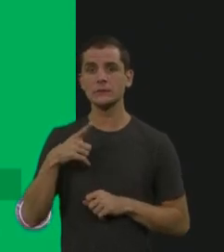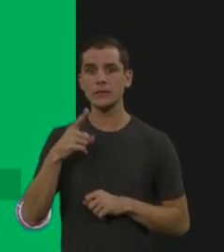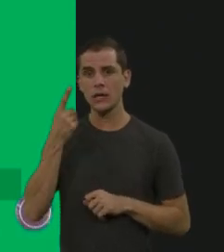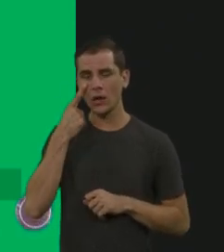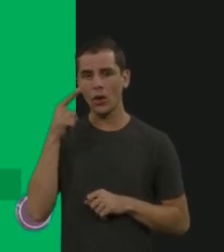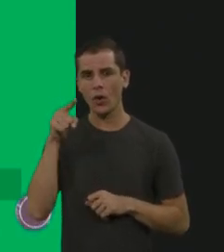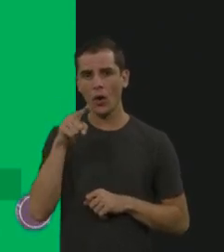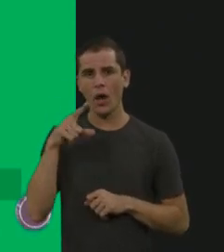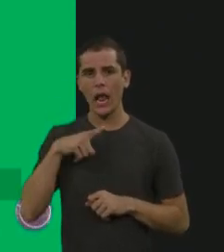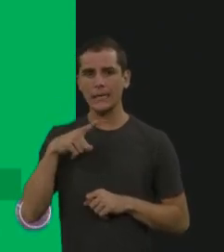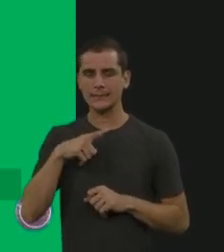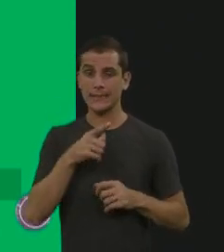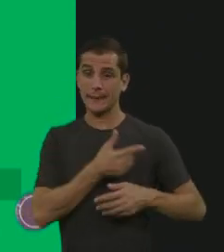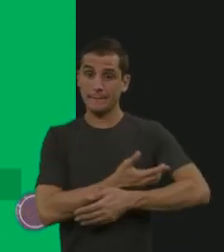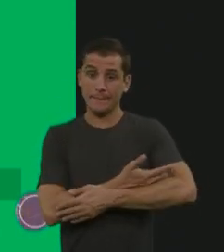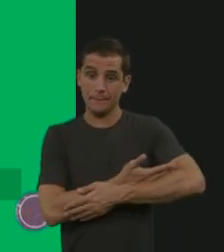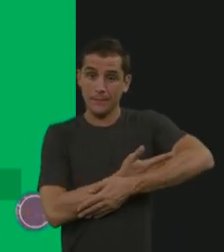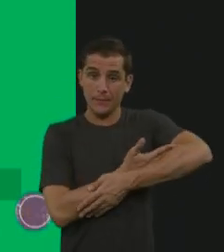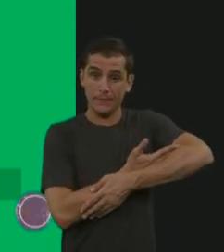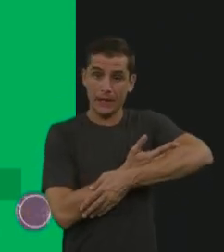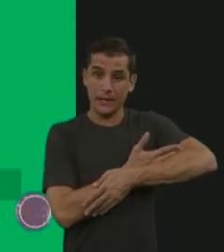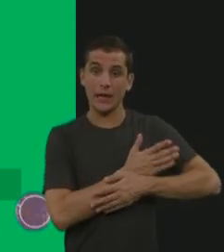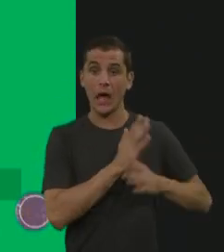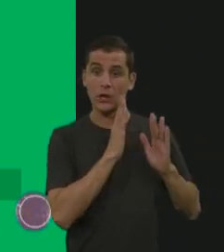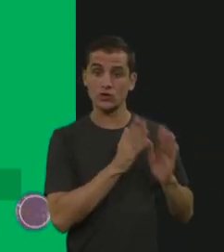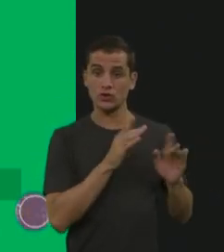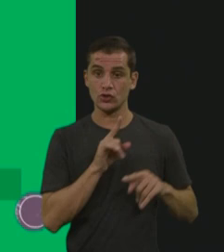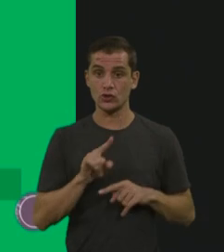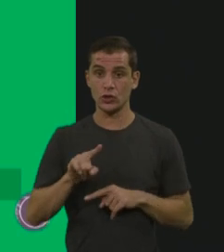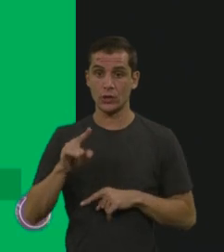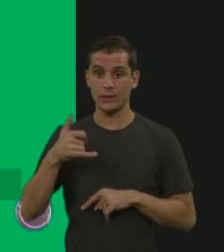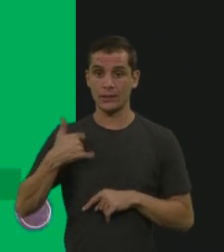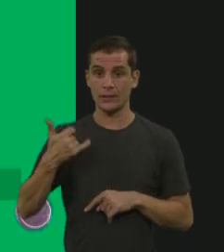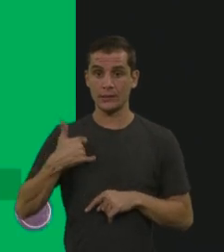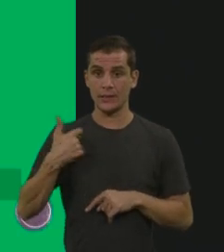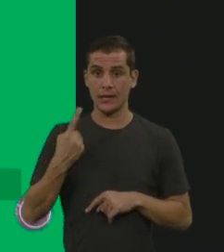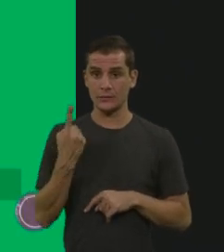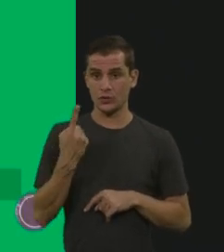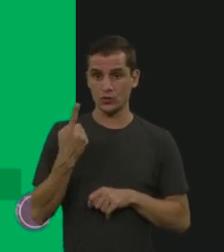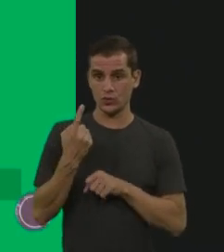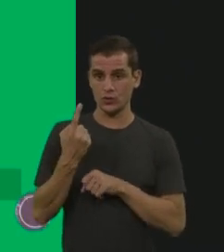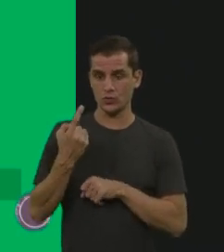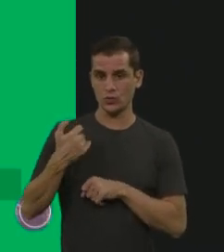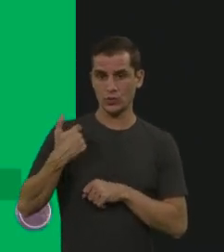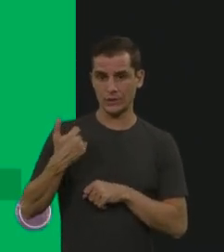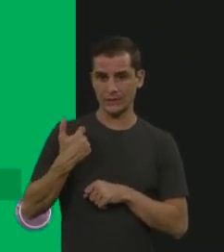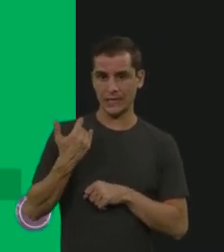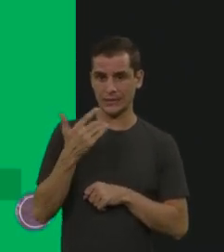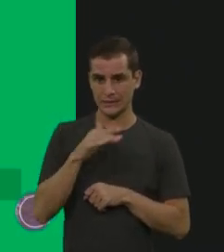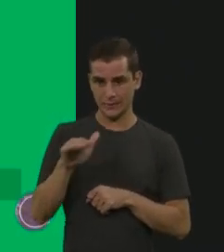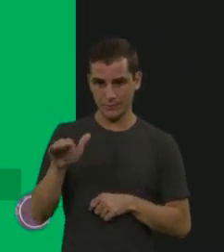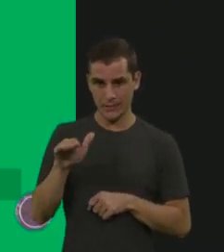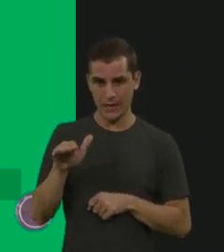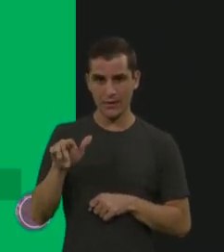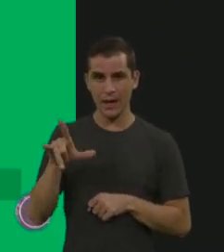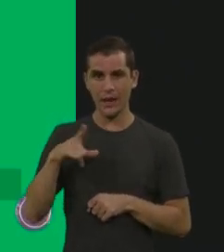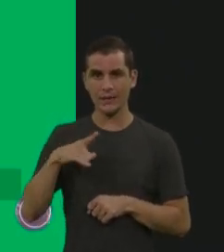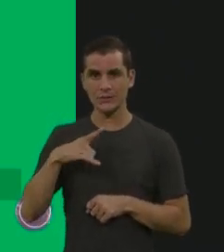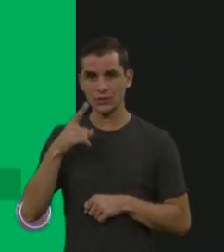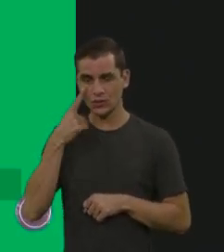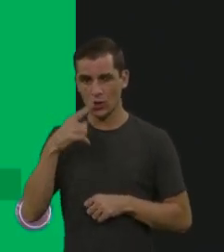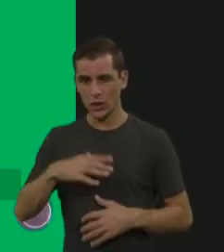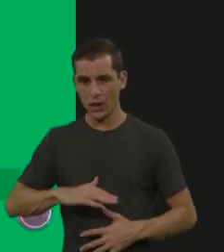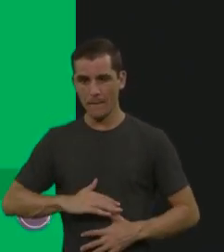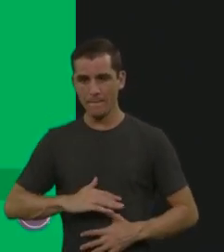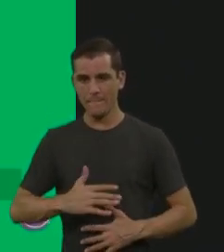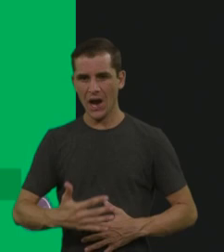E aí, quando ela tinha um ano e pouco, a família disse, ah, essa barriga dela não baixa nunca, não diminui, ela tem uma hérniazinha de umbigo, mas o pediatra disse pra esperar